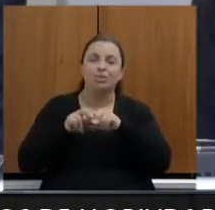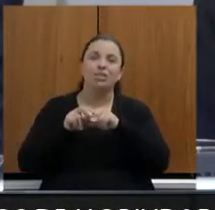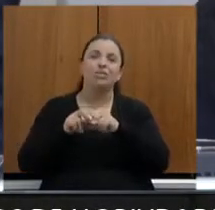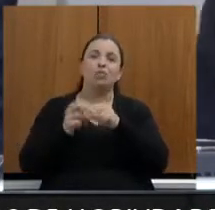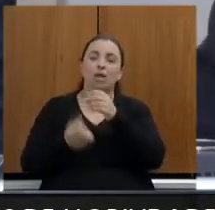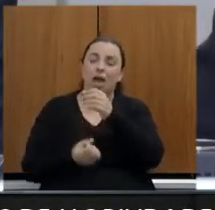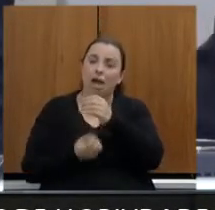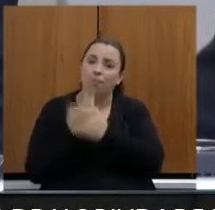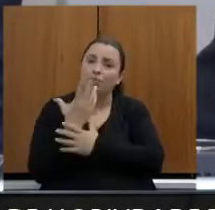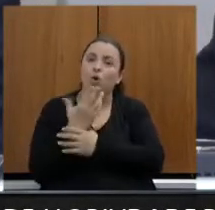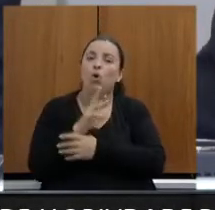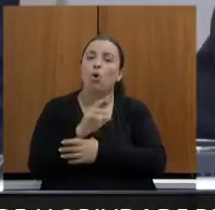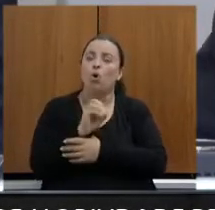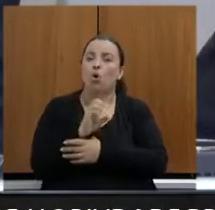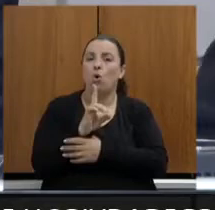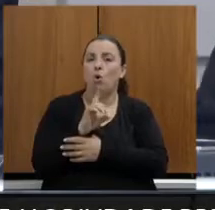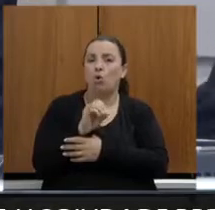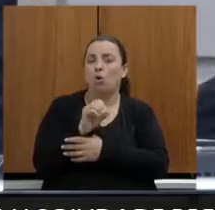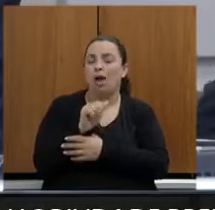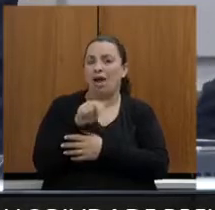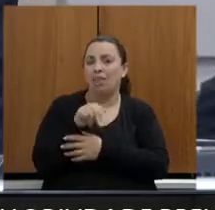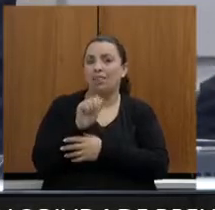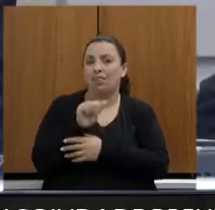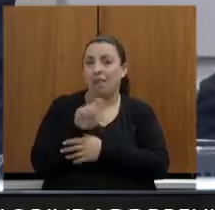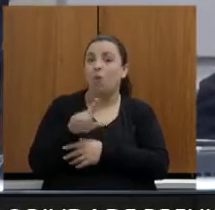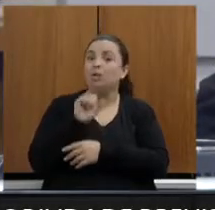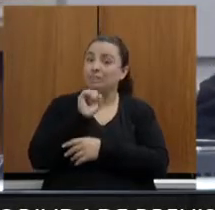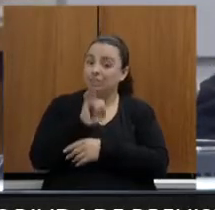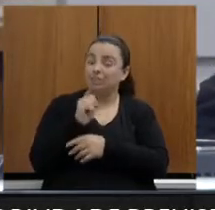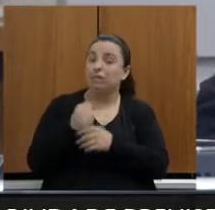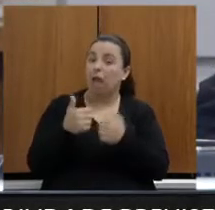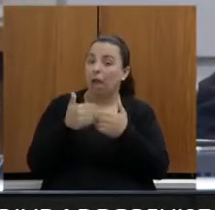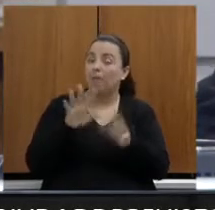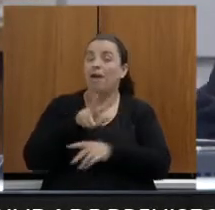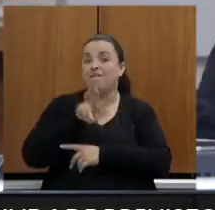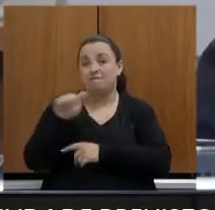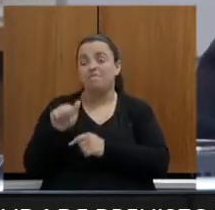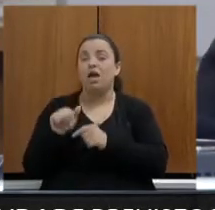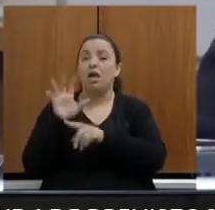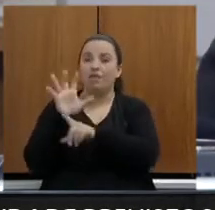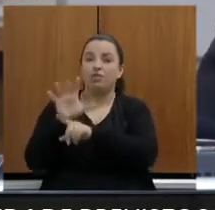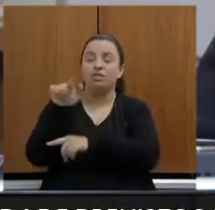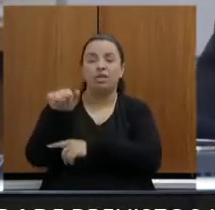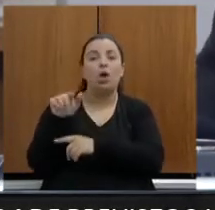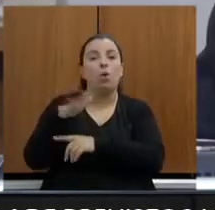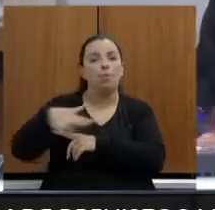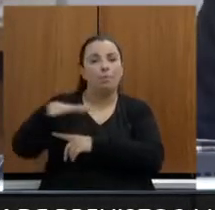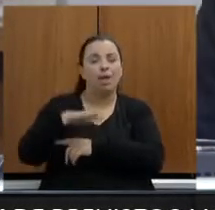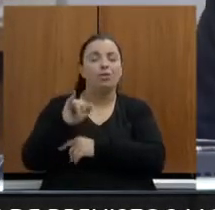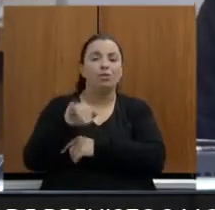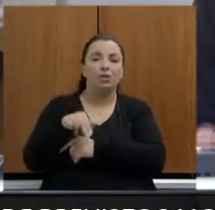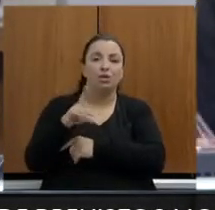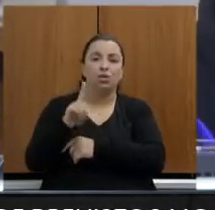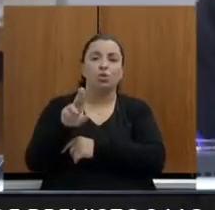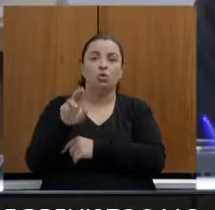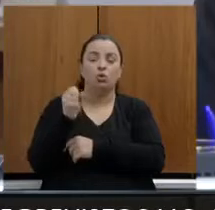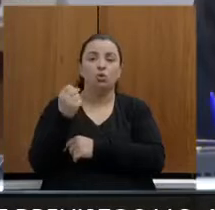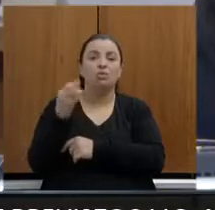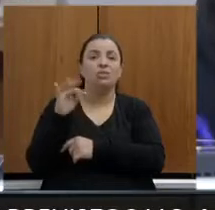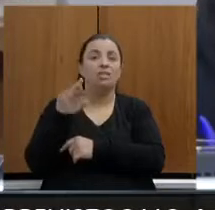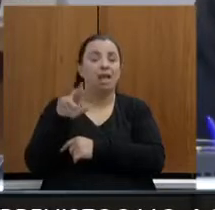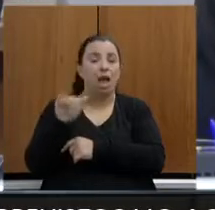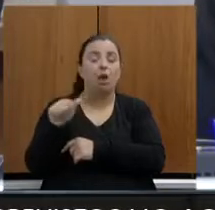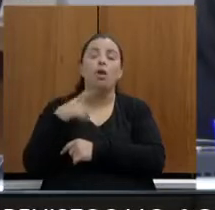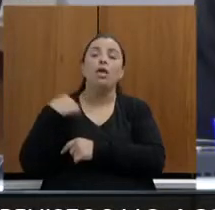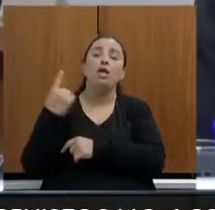Pública. A doutora Cleide Nepomuceno esteve conosco. E nós fizemos um acordo de iniciar a